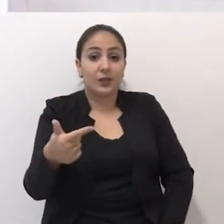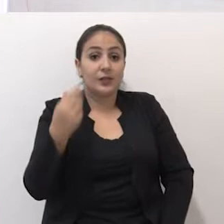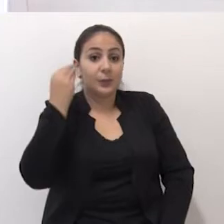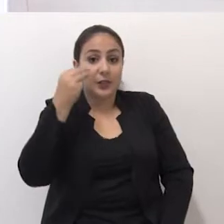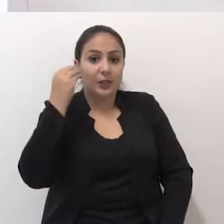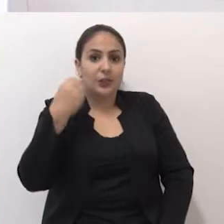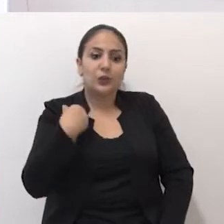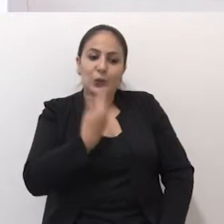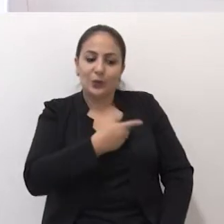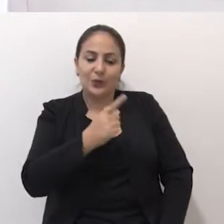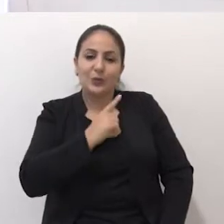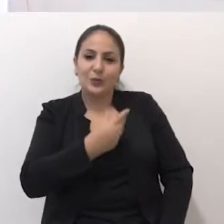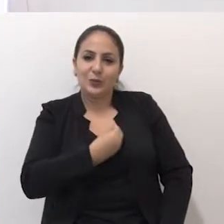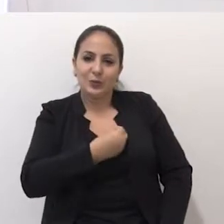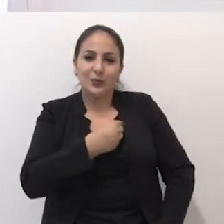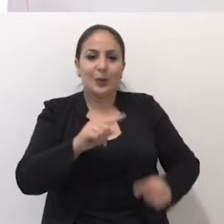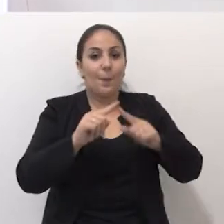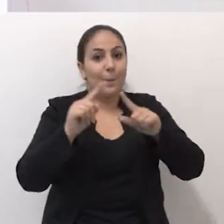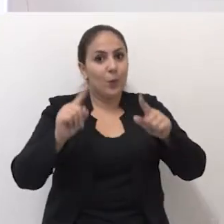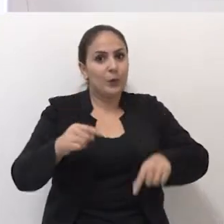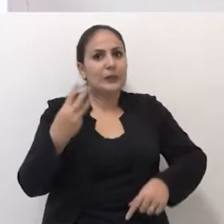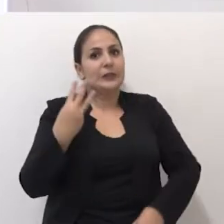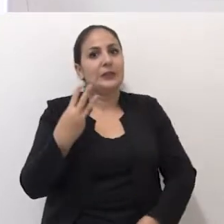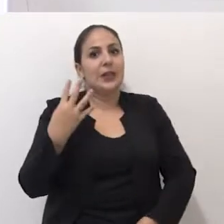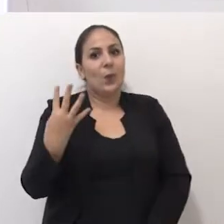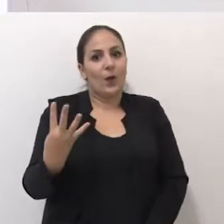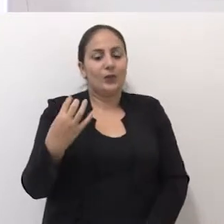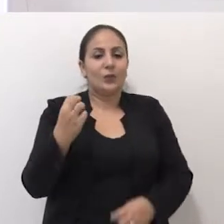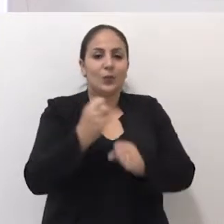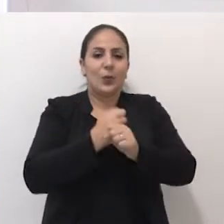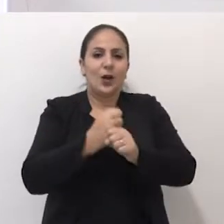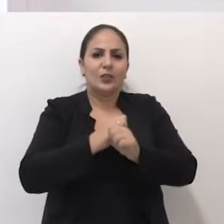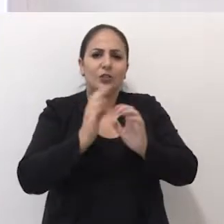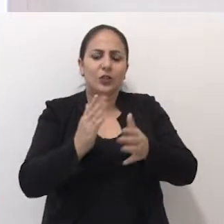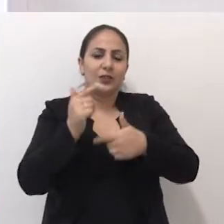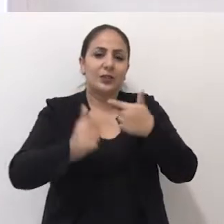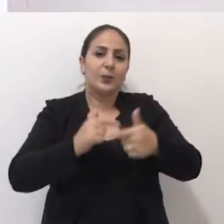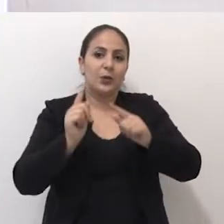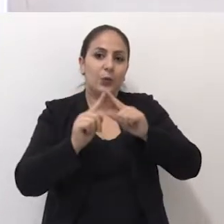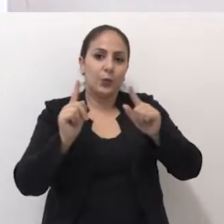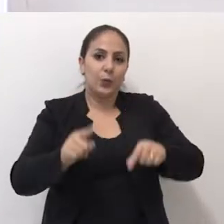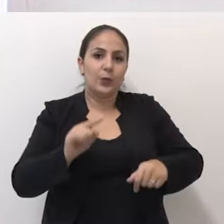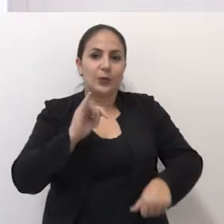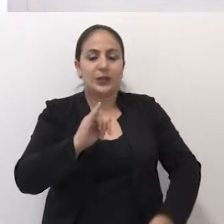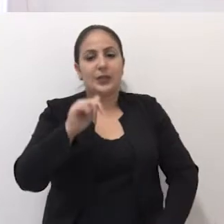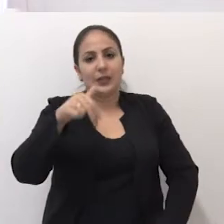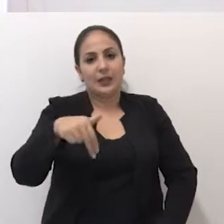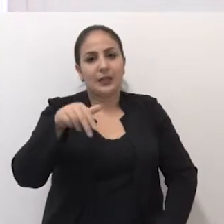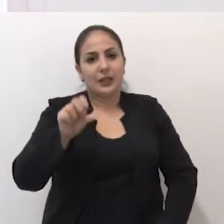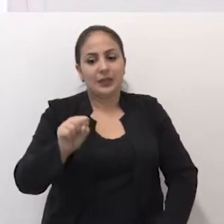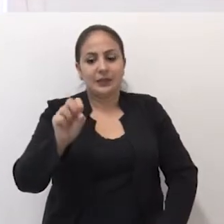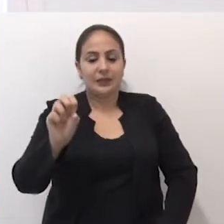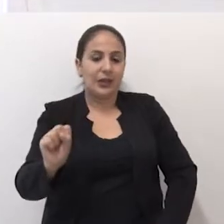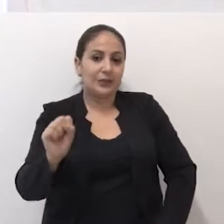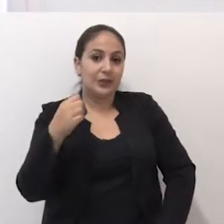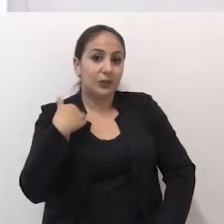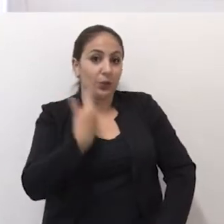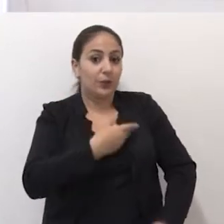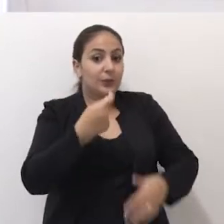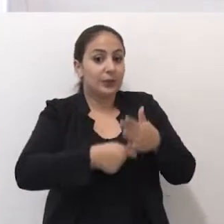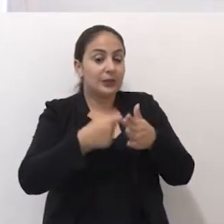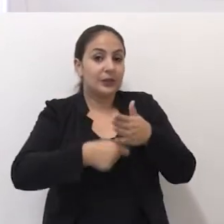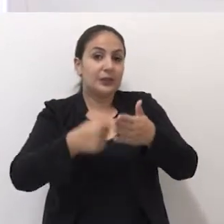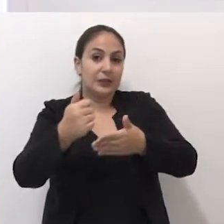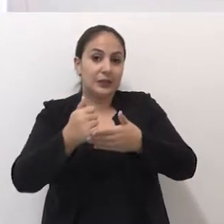Legislativo, temos na vida pública. Afinal de contas, temos 34 anos de serviço público no INSS. Então, nós vamos tentar trazer essa